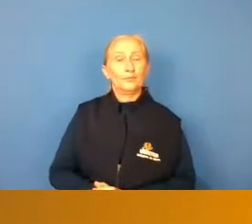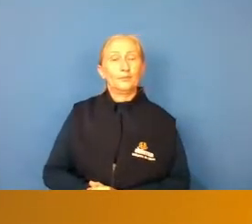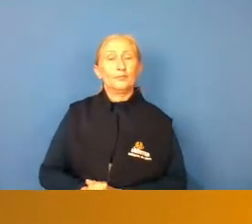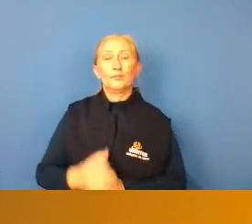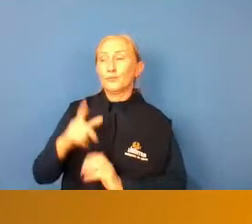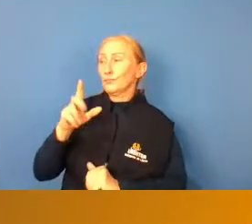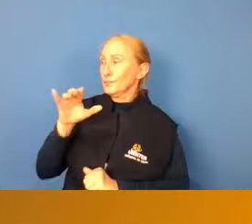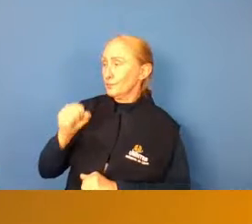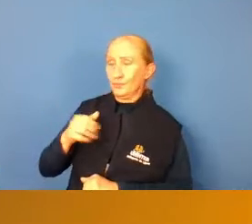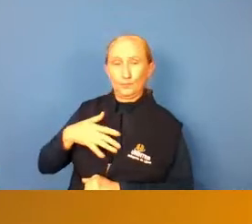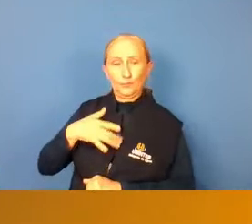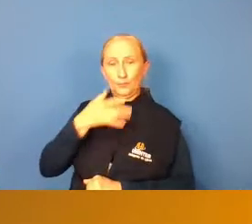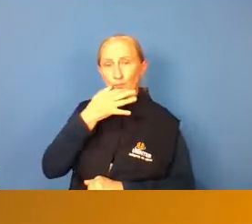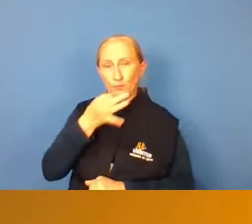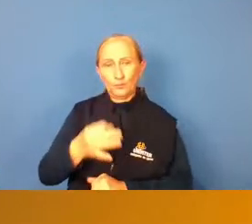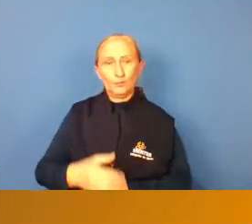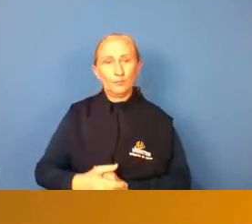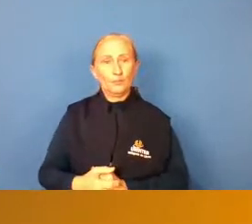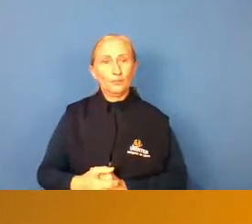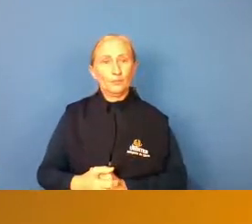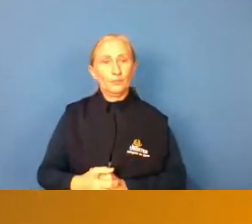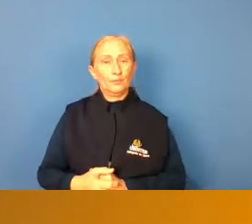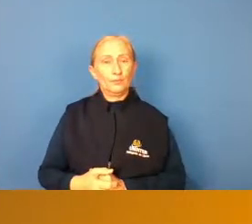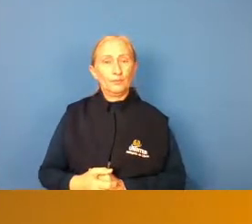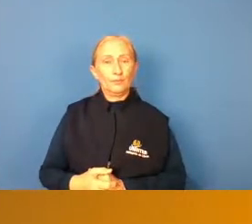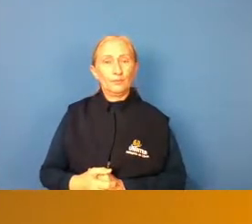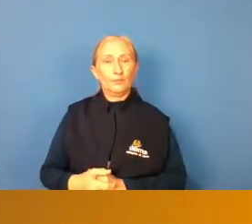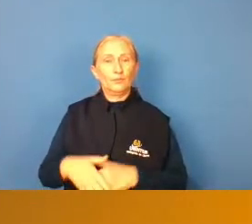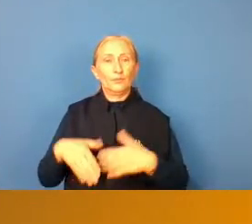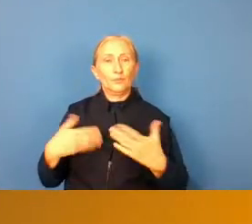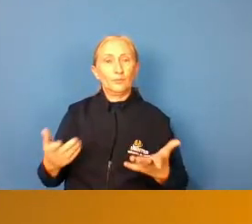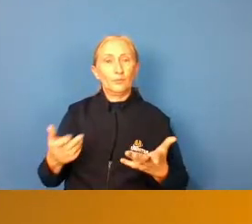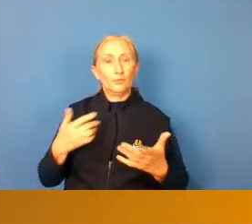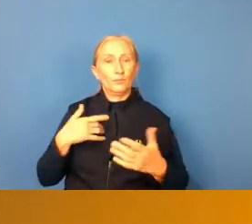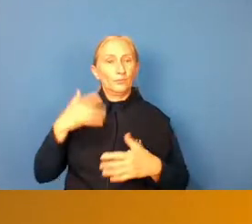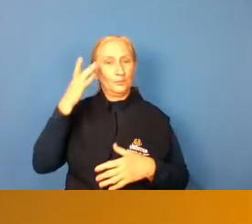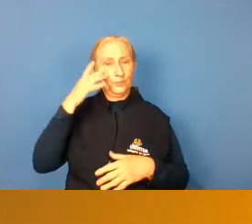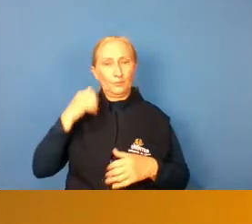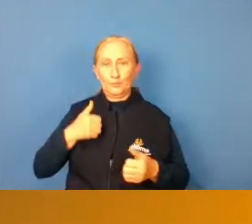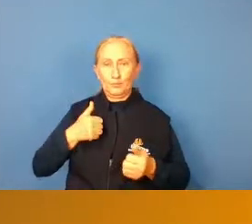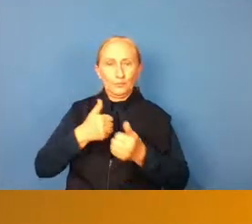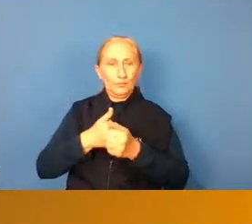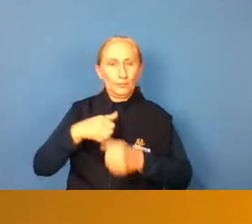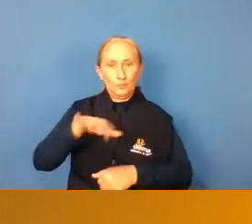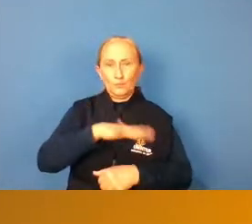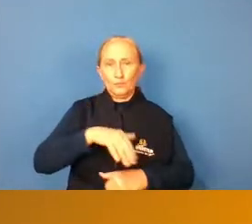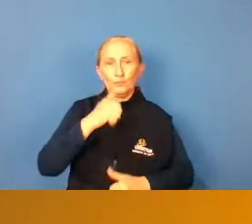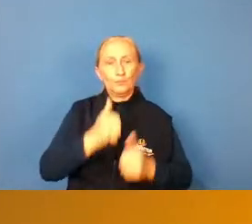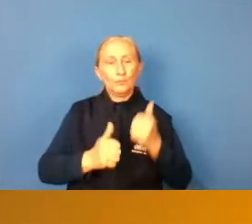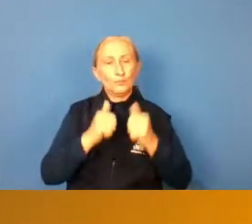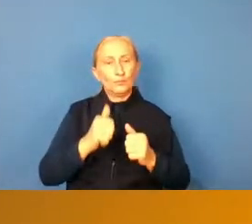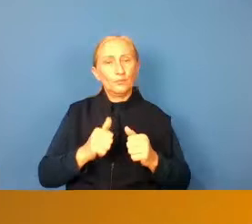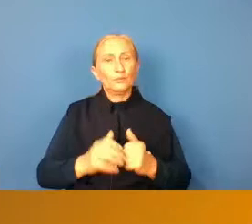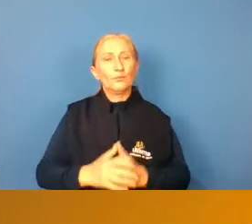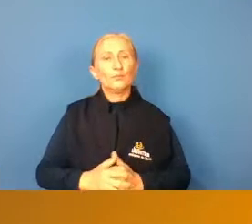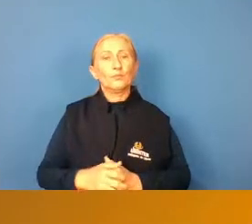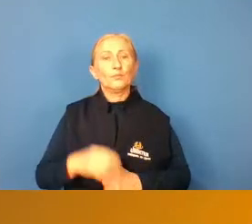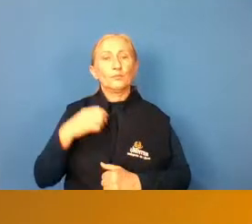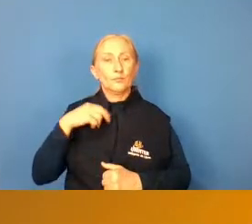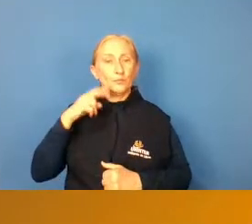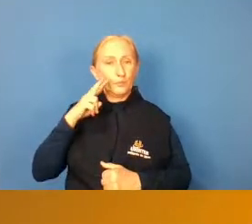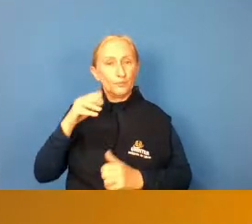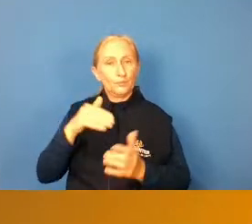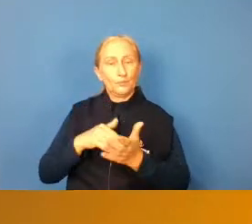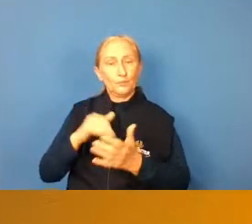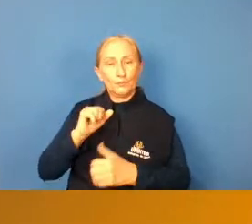Lucas gostaria de fazer algum comentário então eu também não sou muito próximo da área do futebol vi que no final